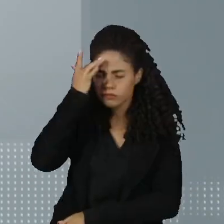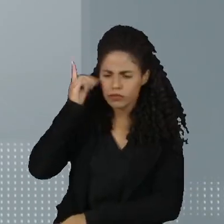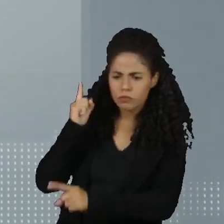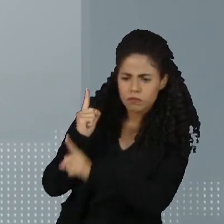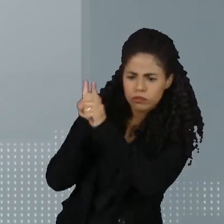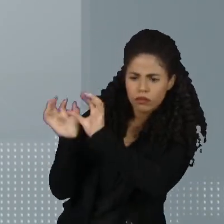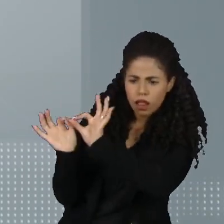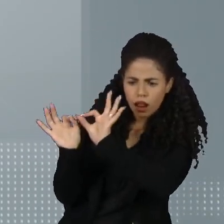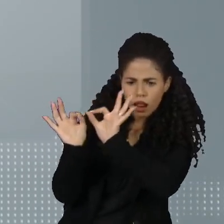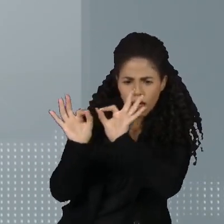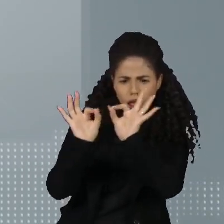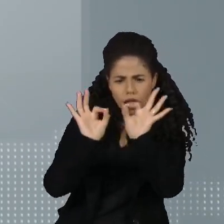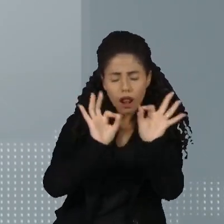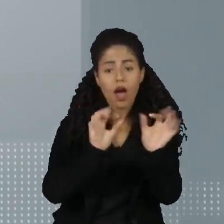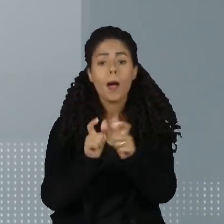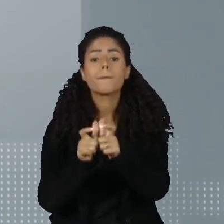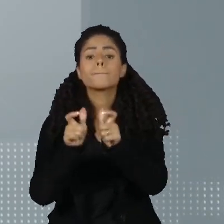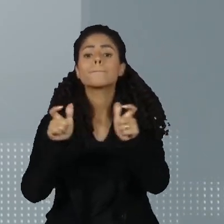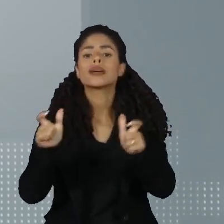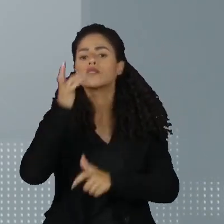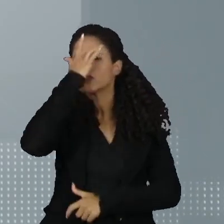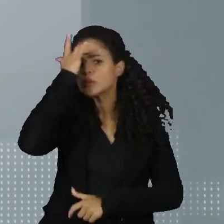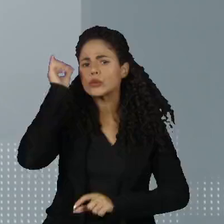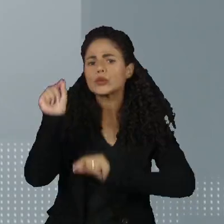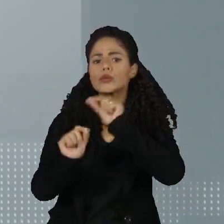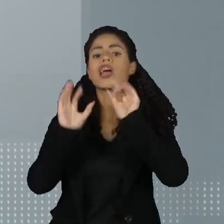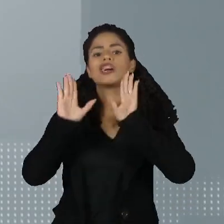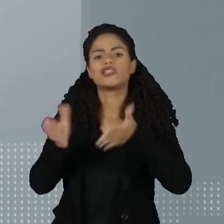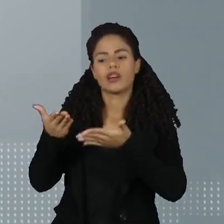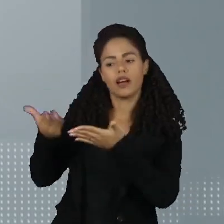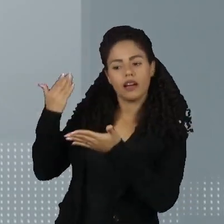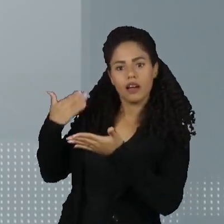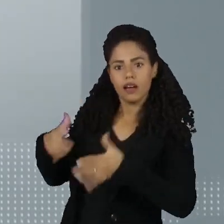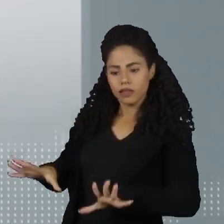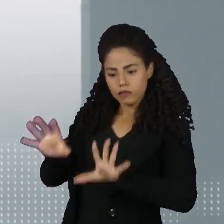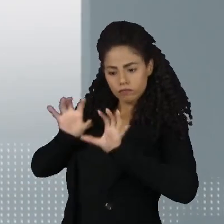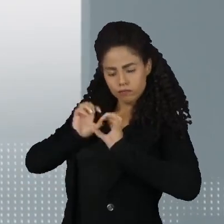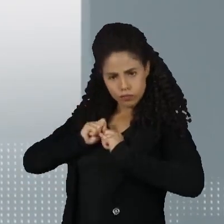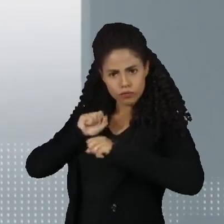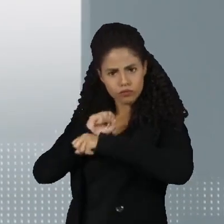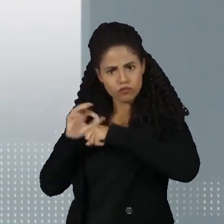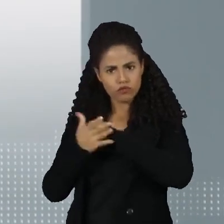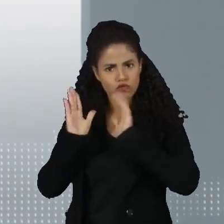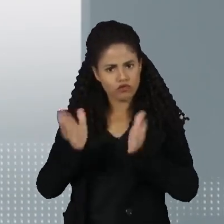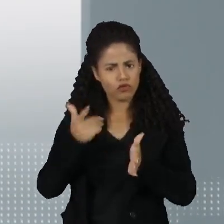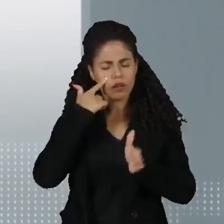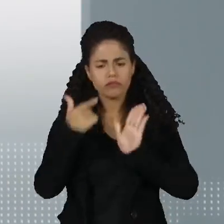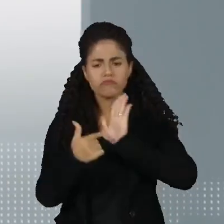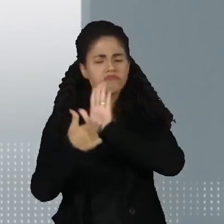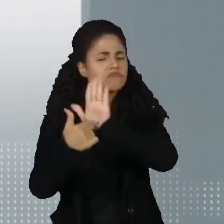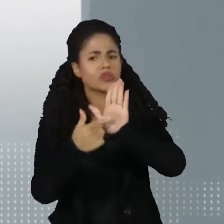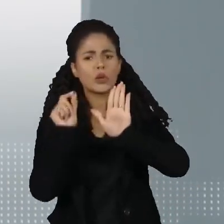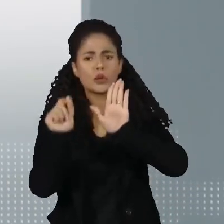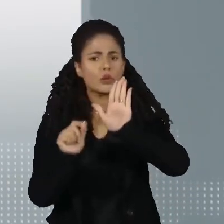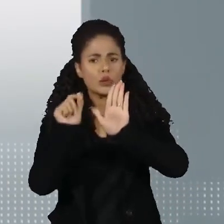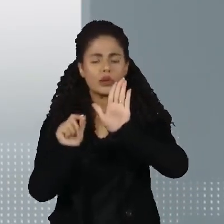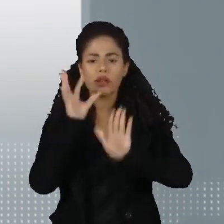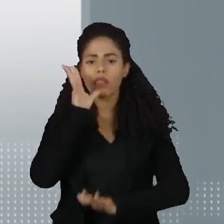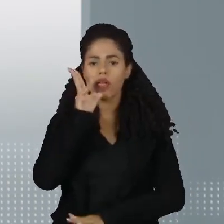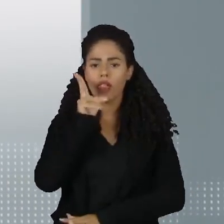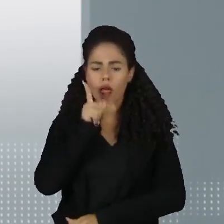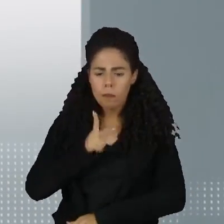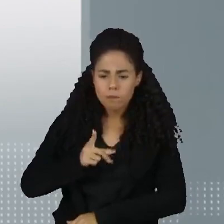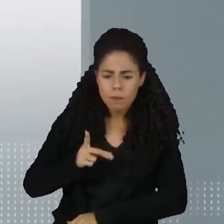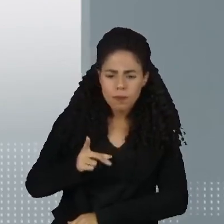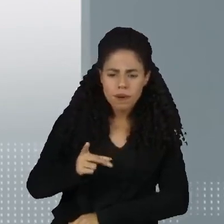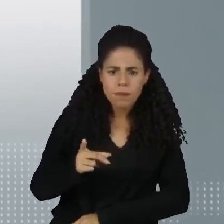pesquisadores. A maior parte deles já havia sido infectada pelo SARS-CoV-2. A constatação foi de que a covid-longa se manifesta com